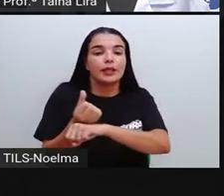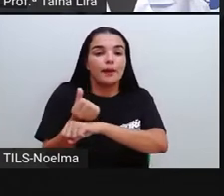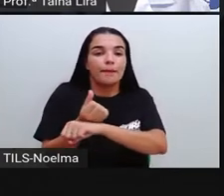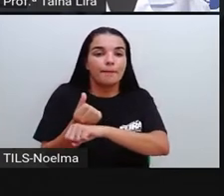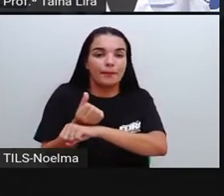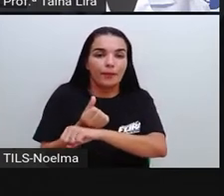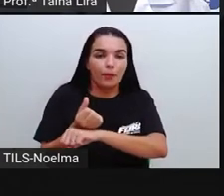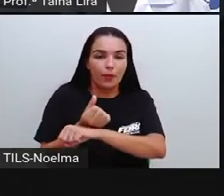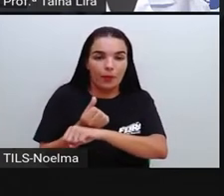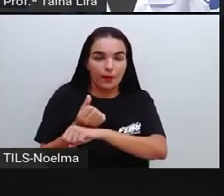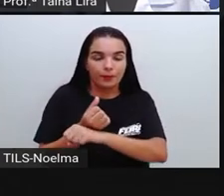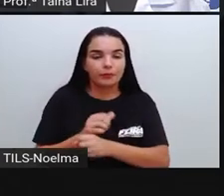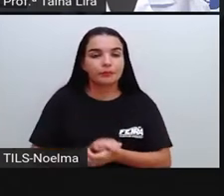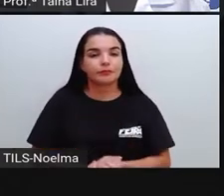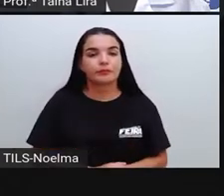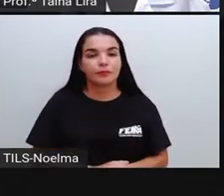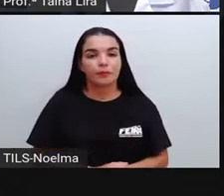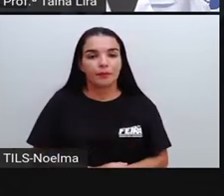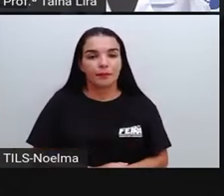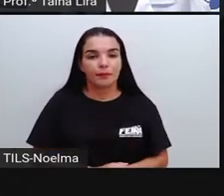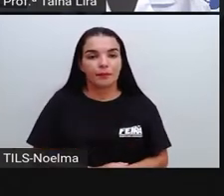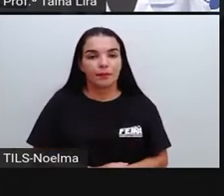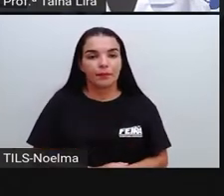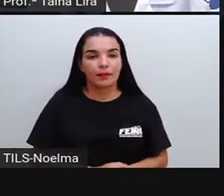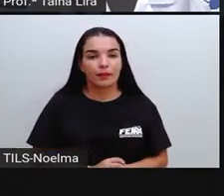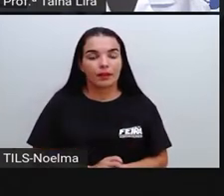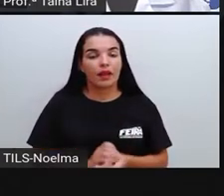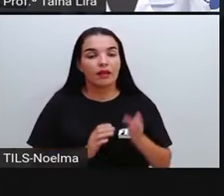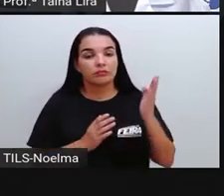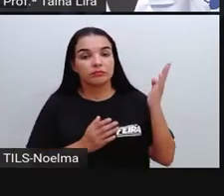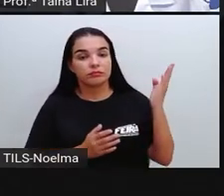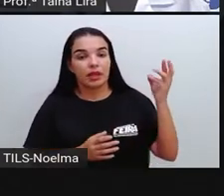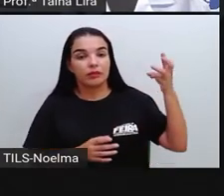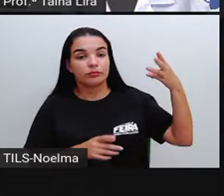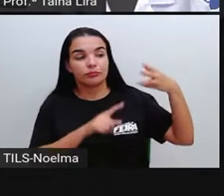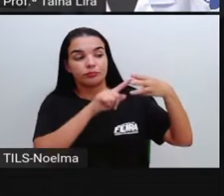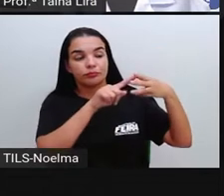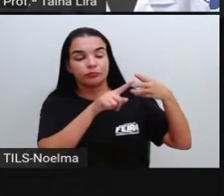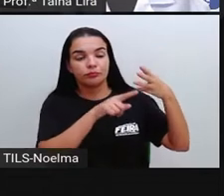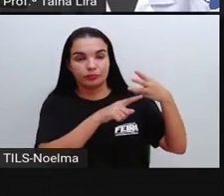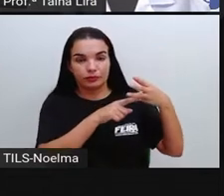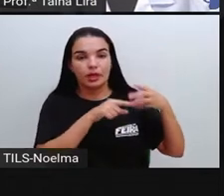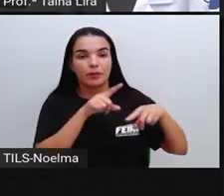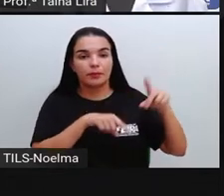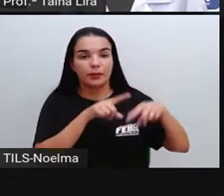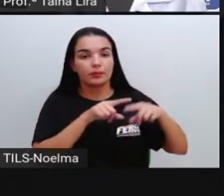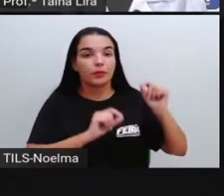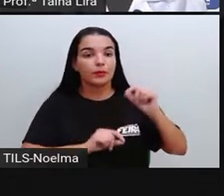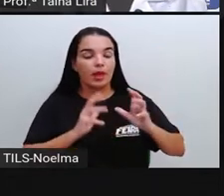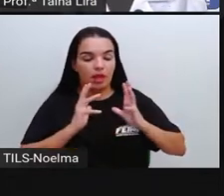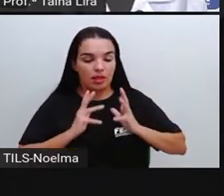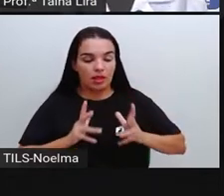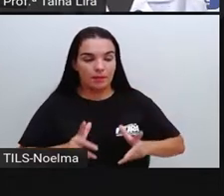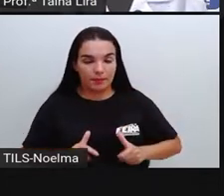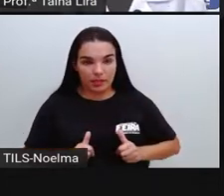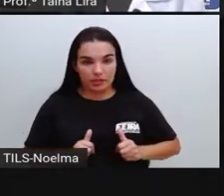sanitária, tá? Esses aí são os produtos de